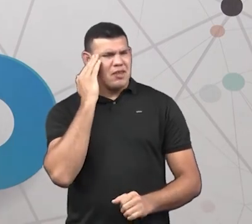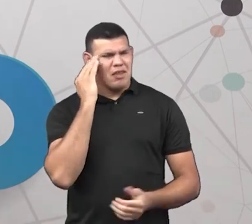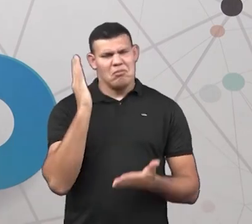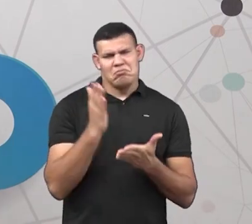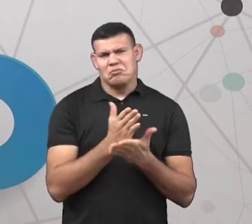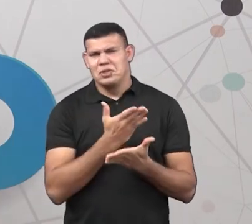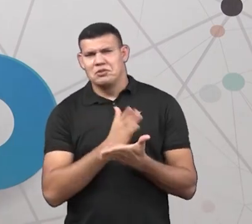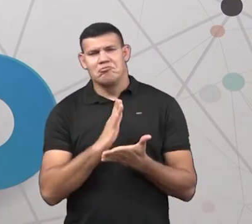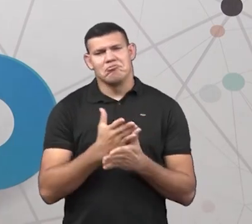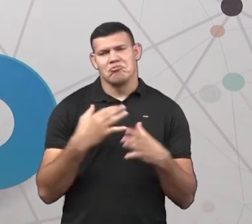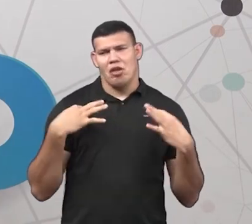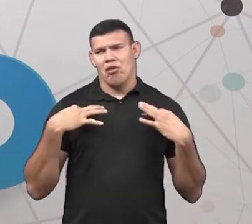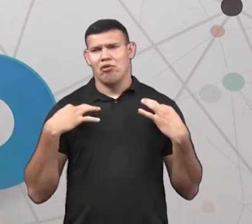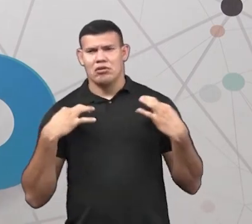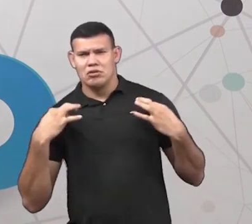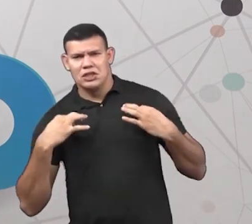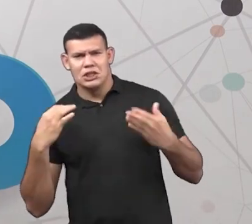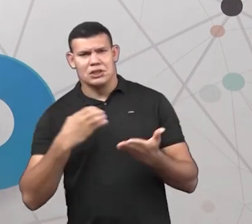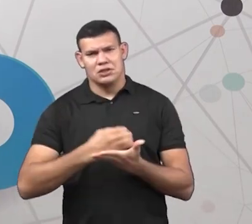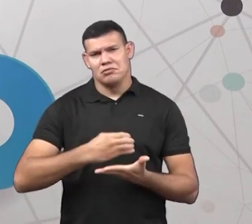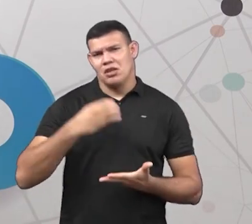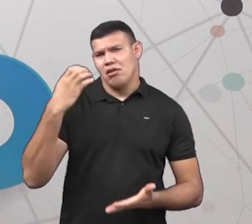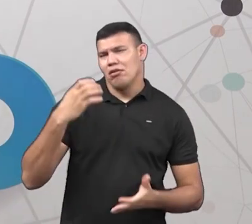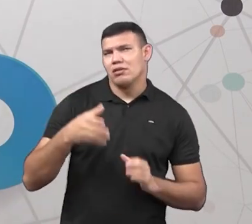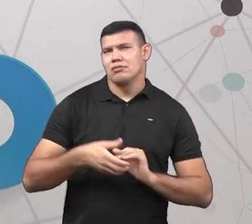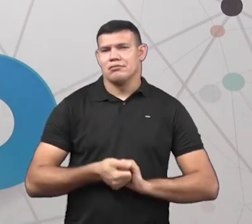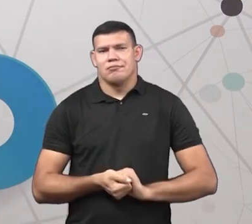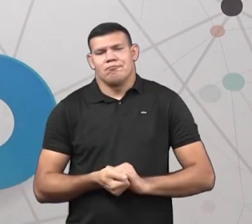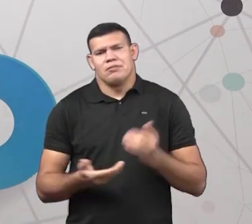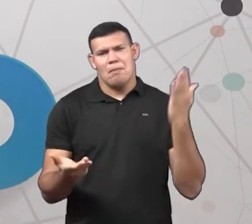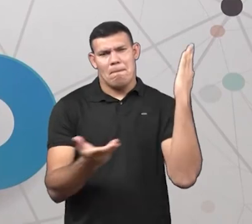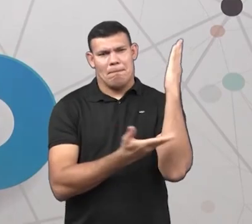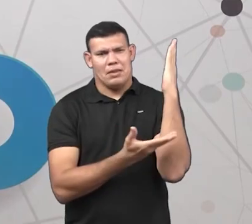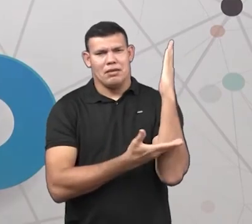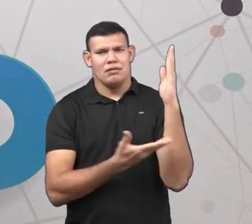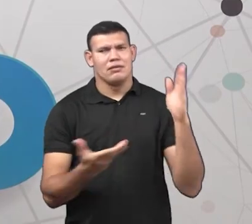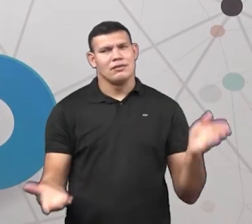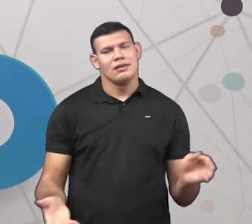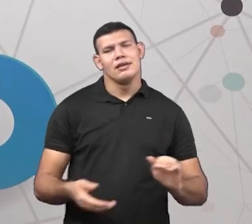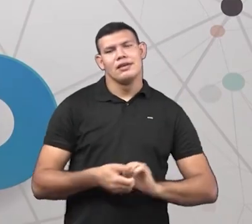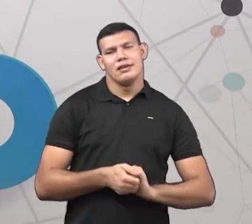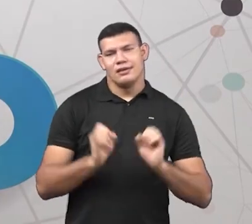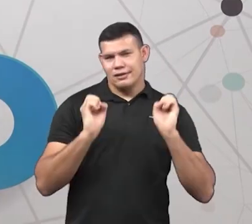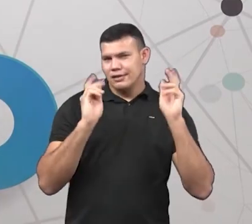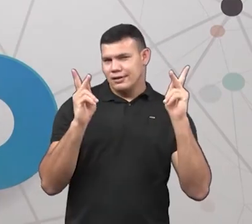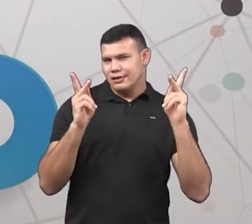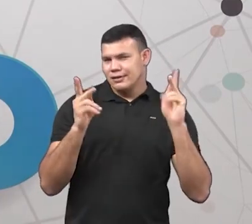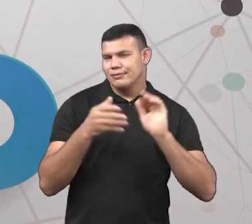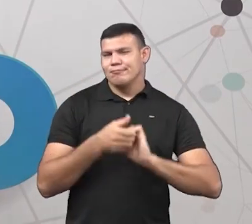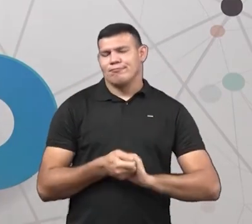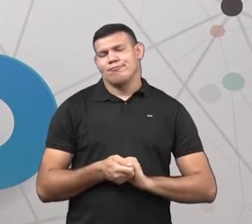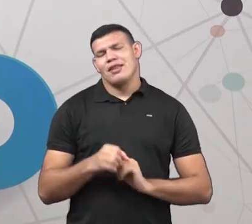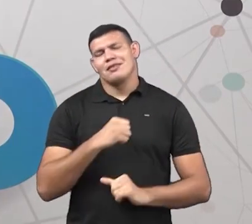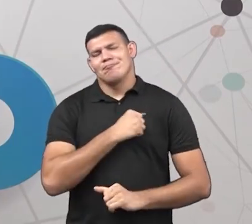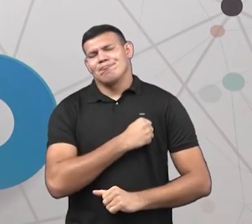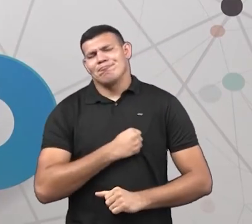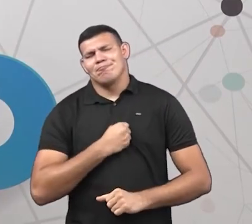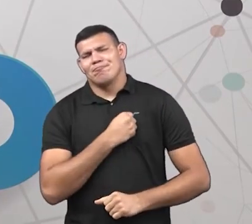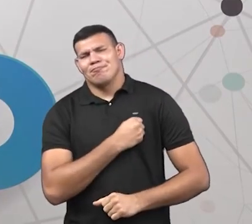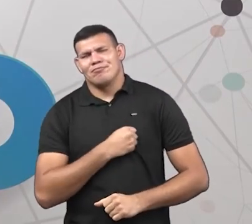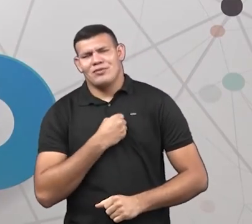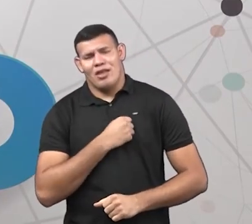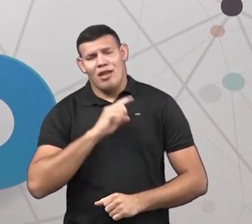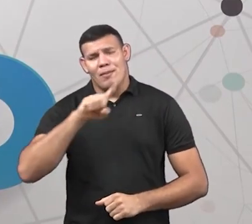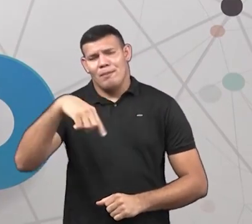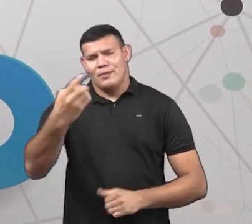coisa que seja útil. Ok, crianças? Eu deixo vocês aqui, já com muita saudade, esperando